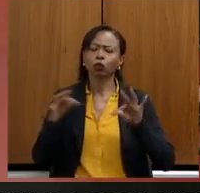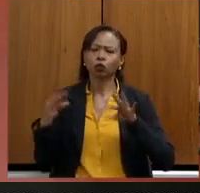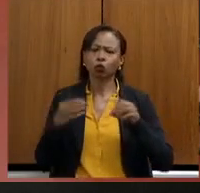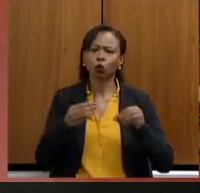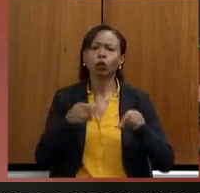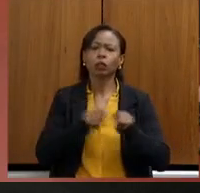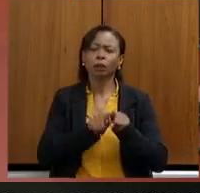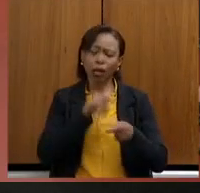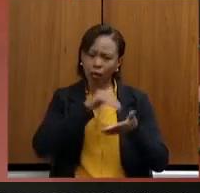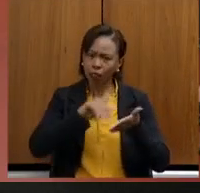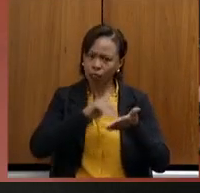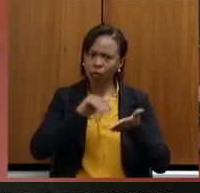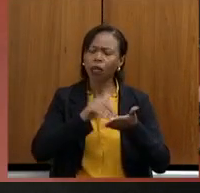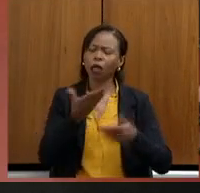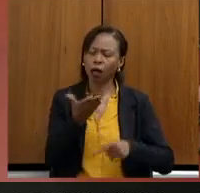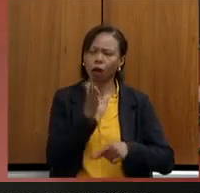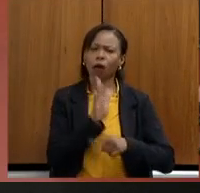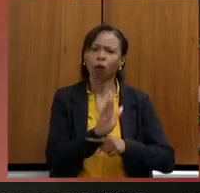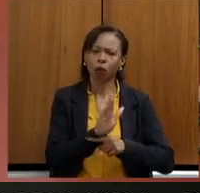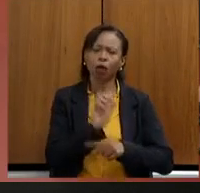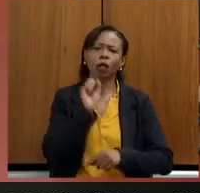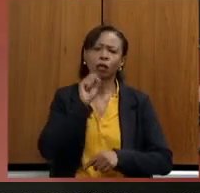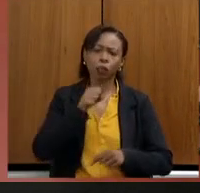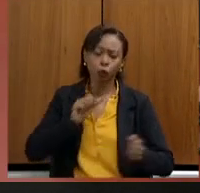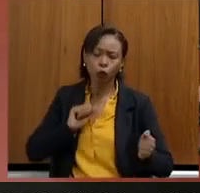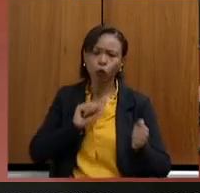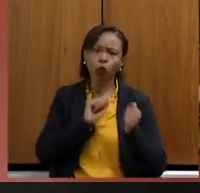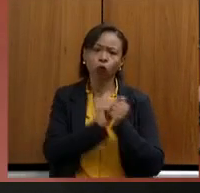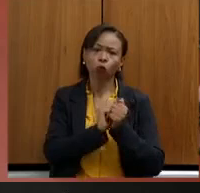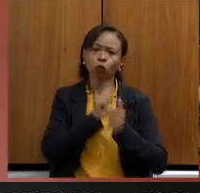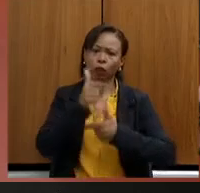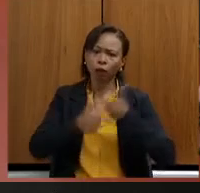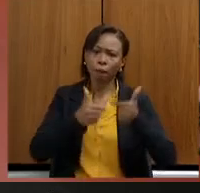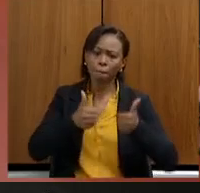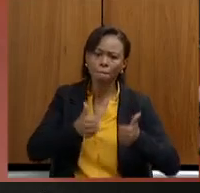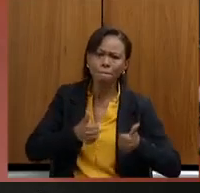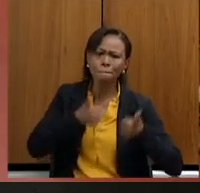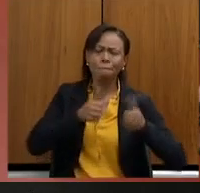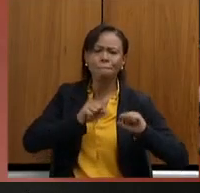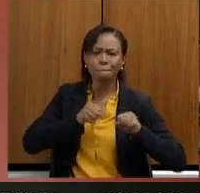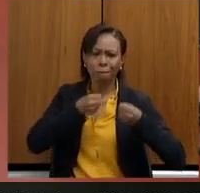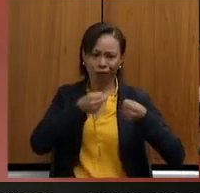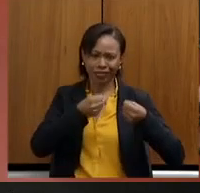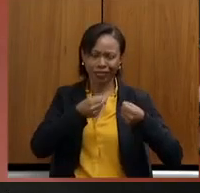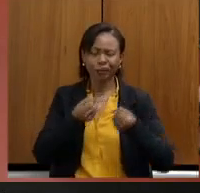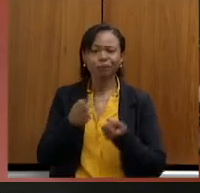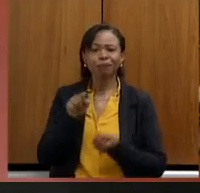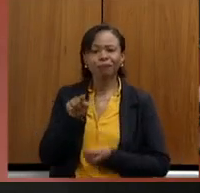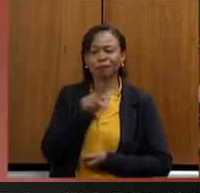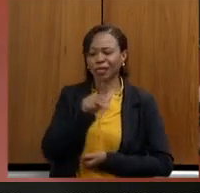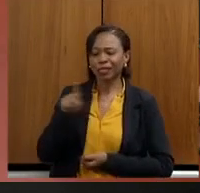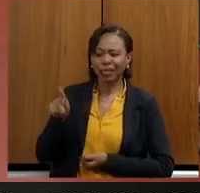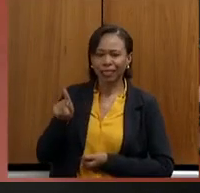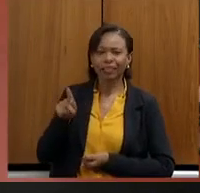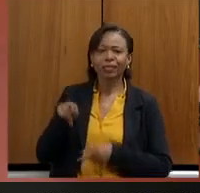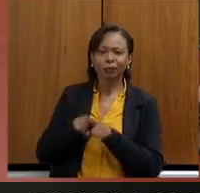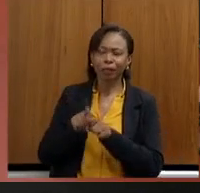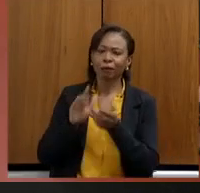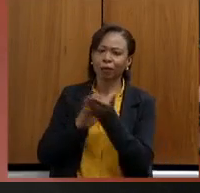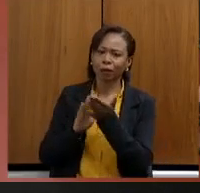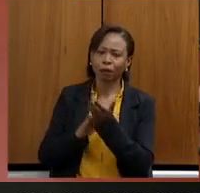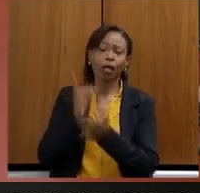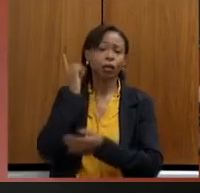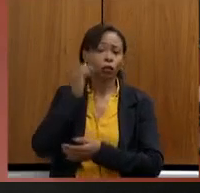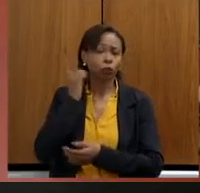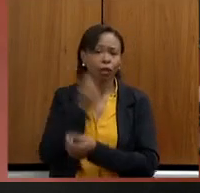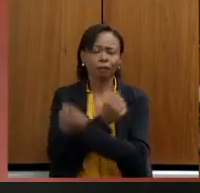secretaria para juntos fazermos desta pasta uma pasta ainda mais forte. Presidente, parabéns pelo trabalho também, às deputadas e deputados